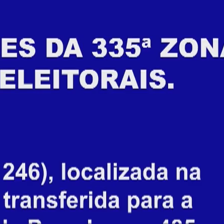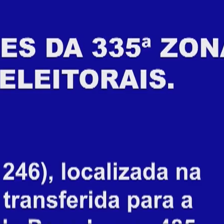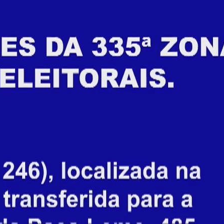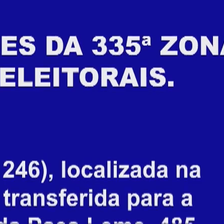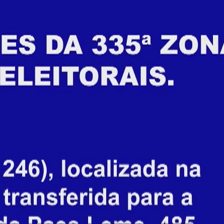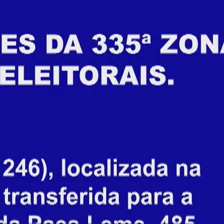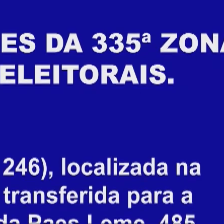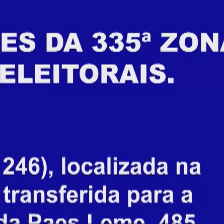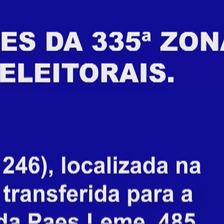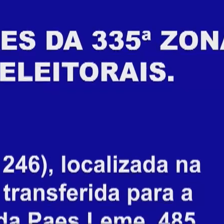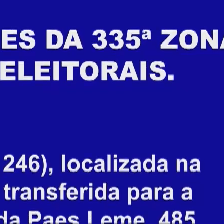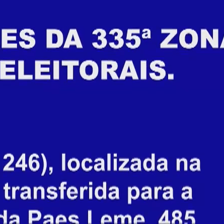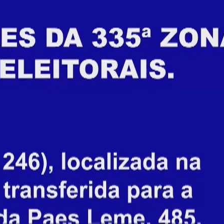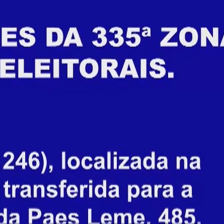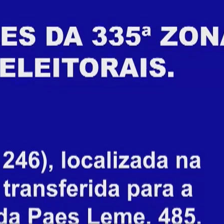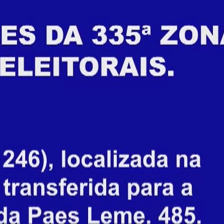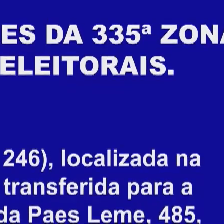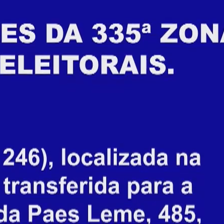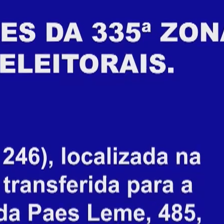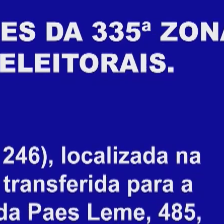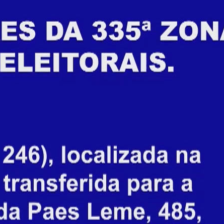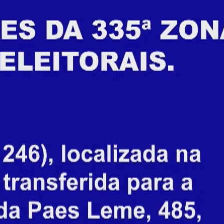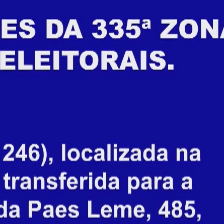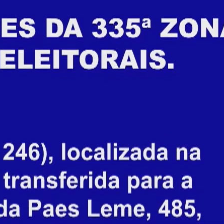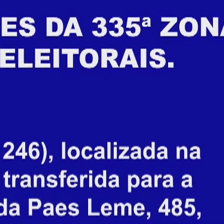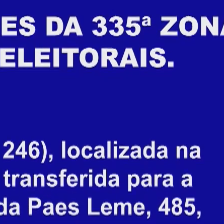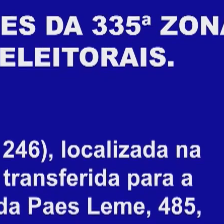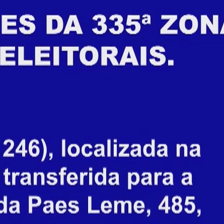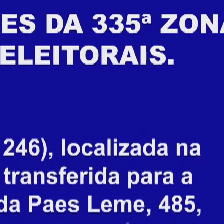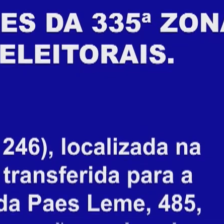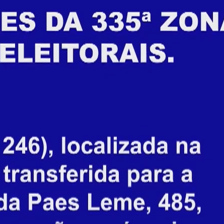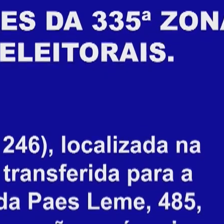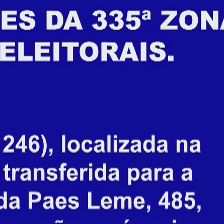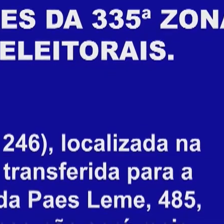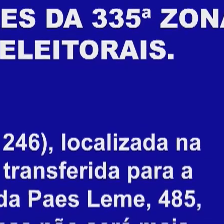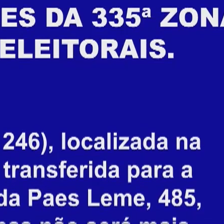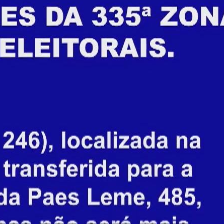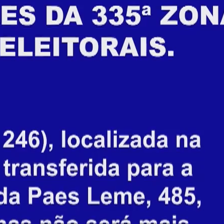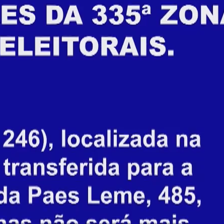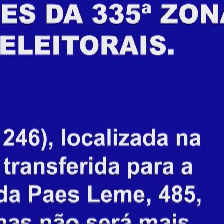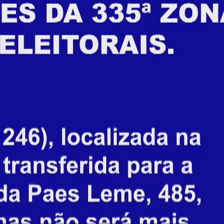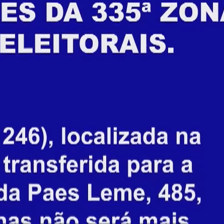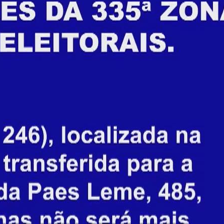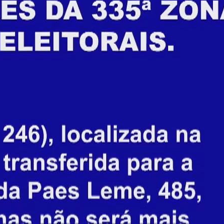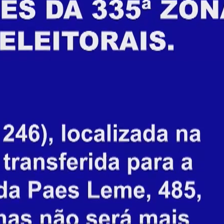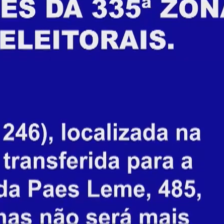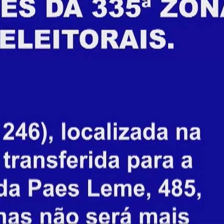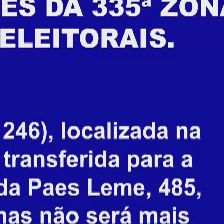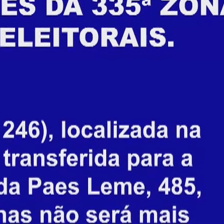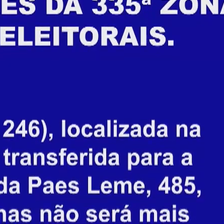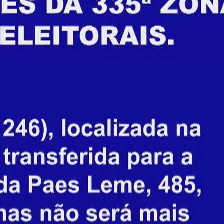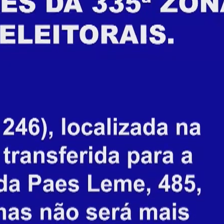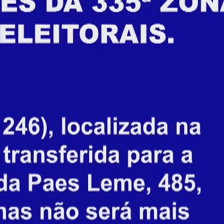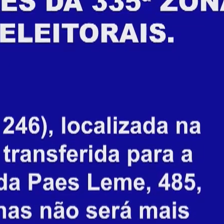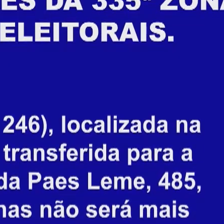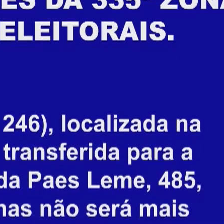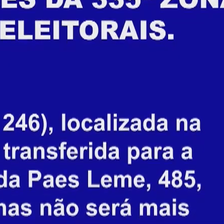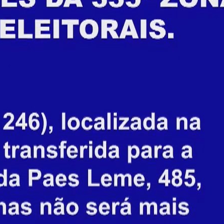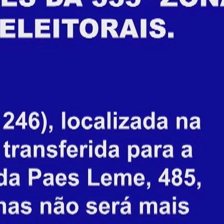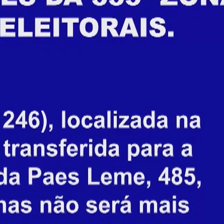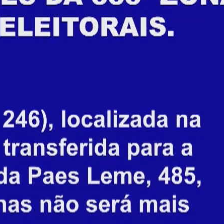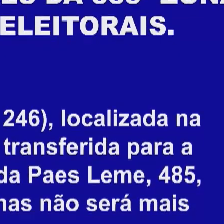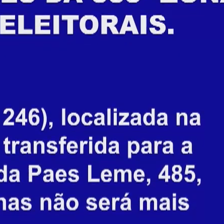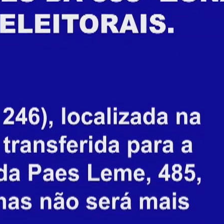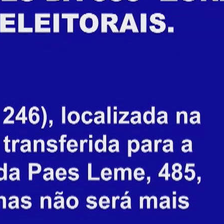A justiça eleitoral informa aos eleitores da tricentésima, trigésima, quinta zona de Uberlândia a mudança de